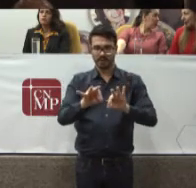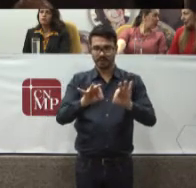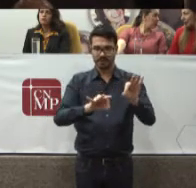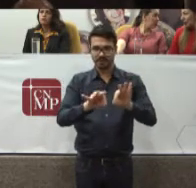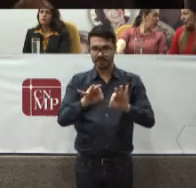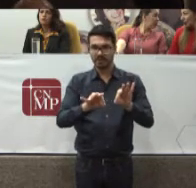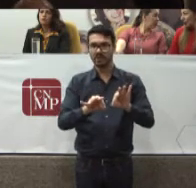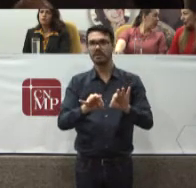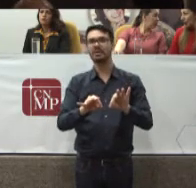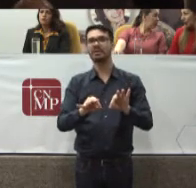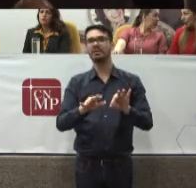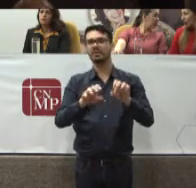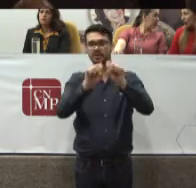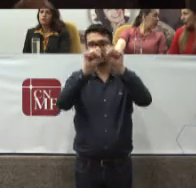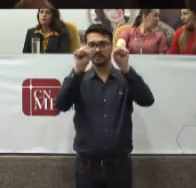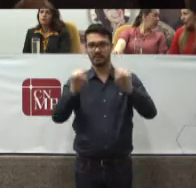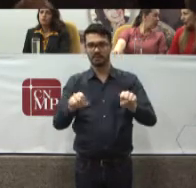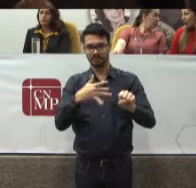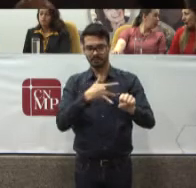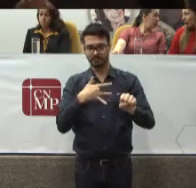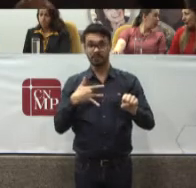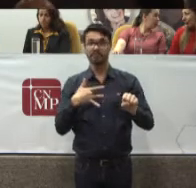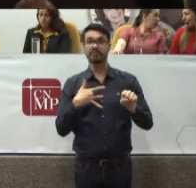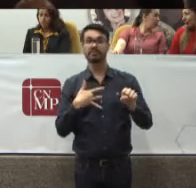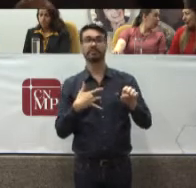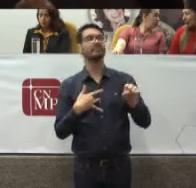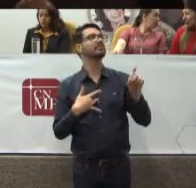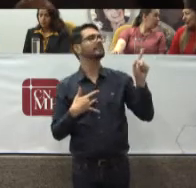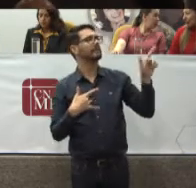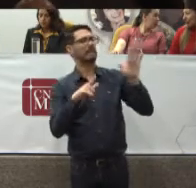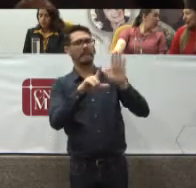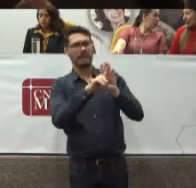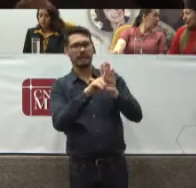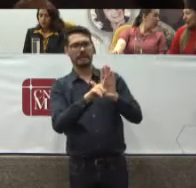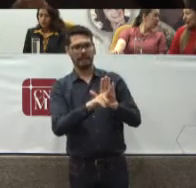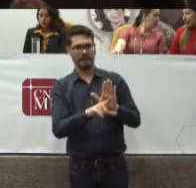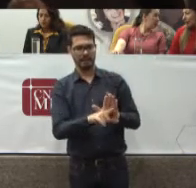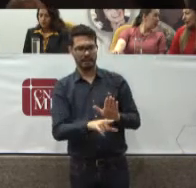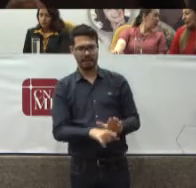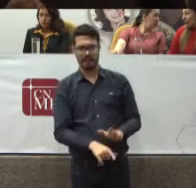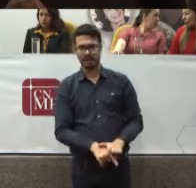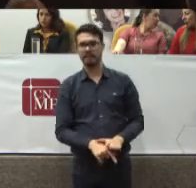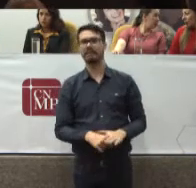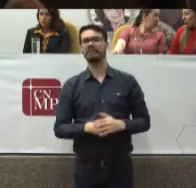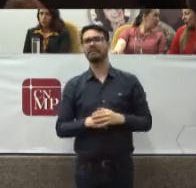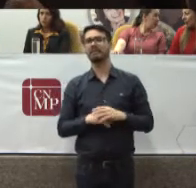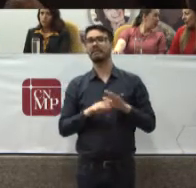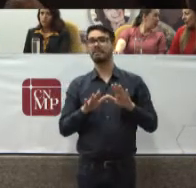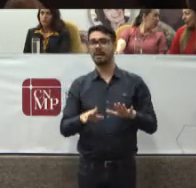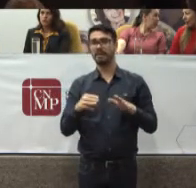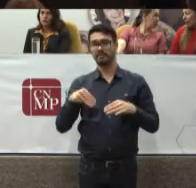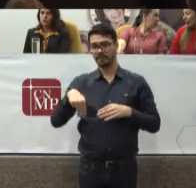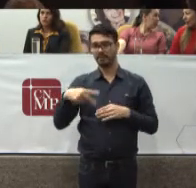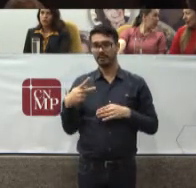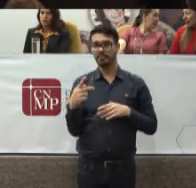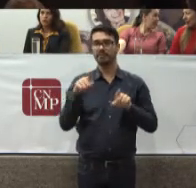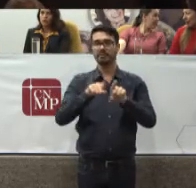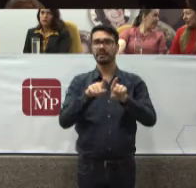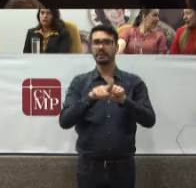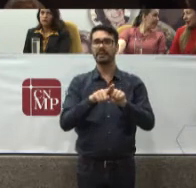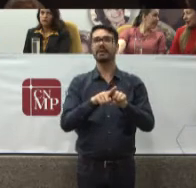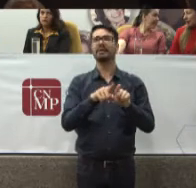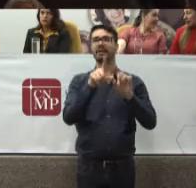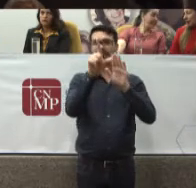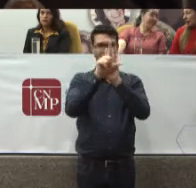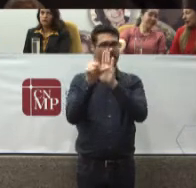Pode ir Veio com uma Sequência De leis Mas também O Ministério Público Teve uma Sequência De